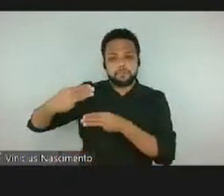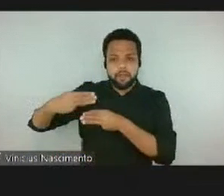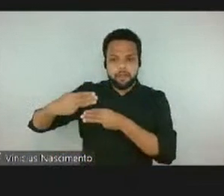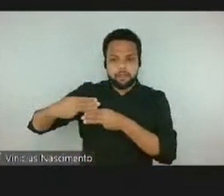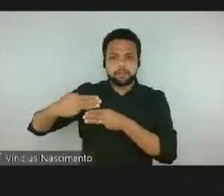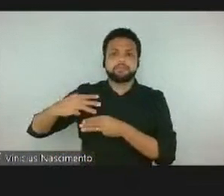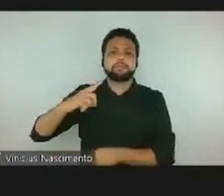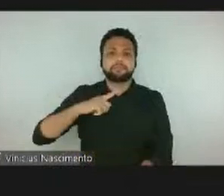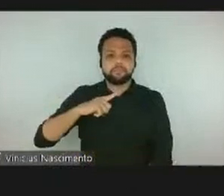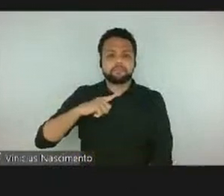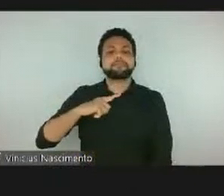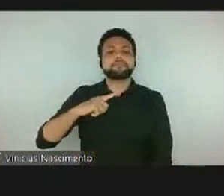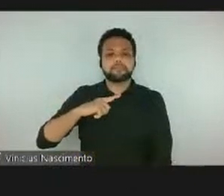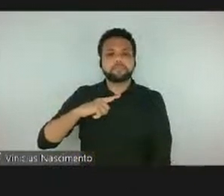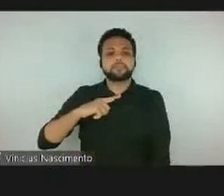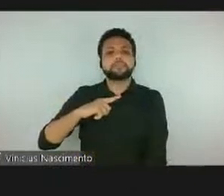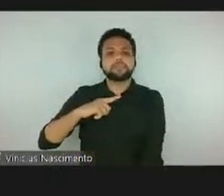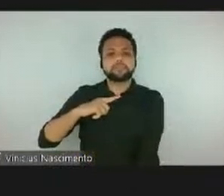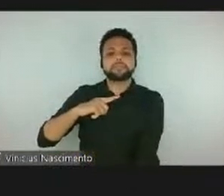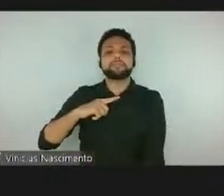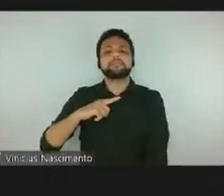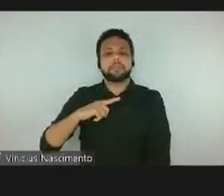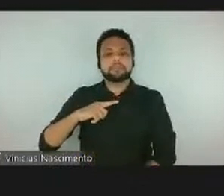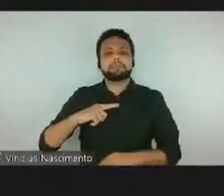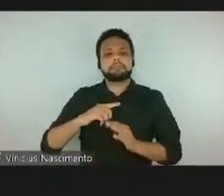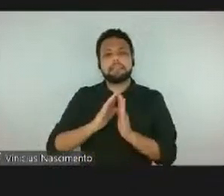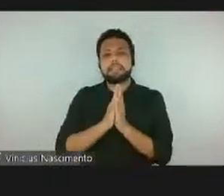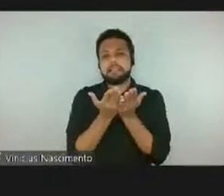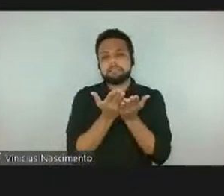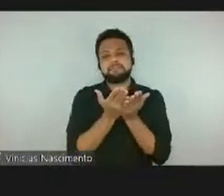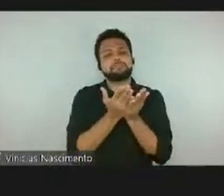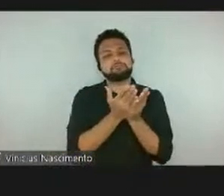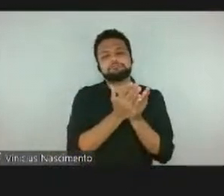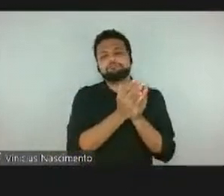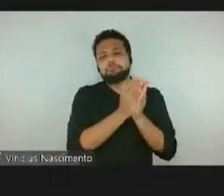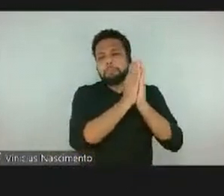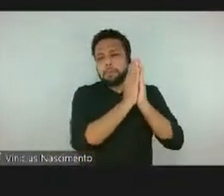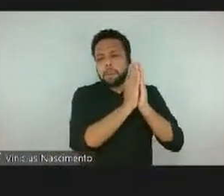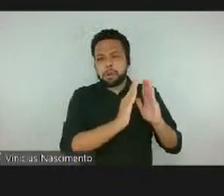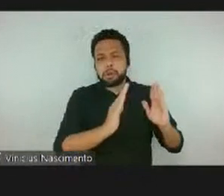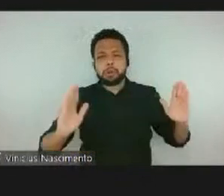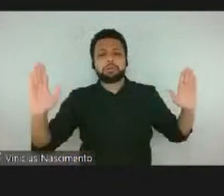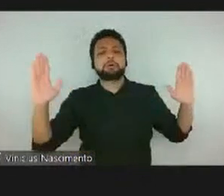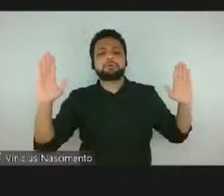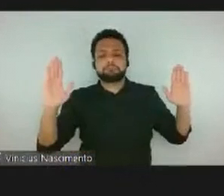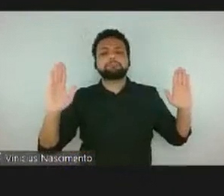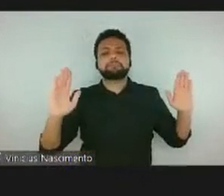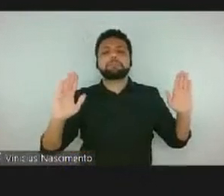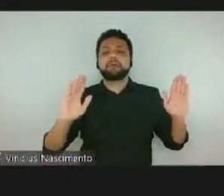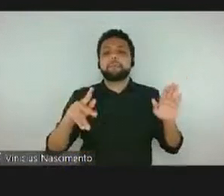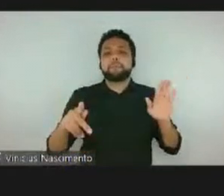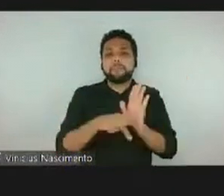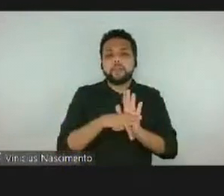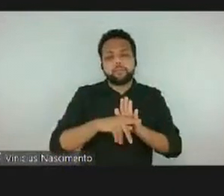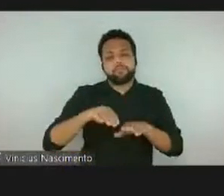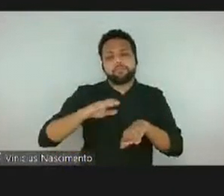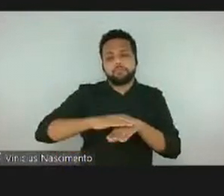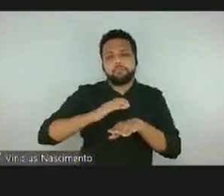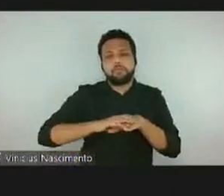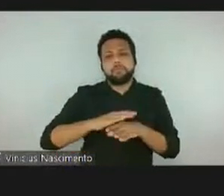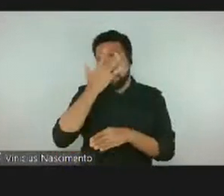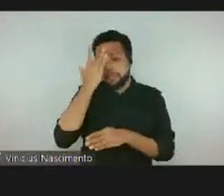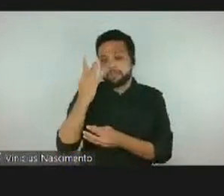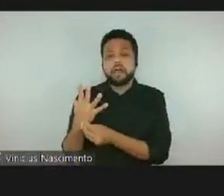muito grande de livros de artista que foi formada desde a década de 70. Nós temos duas coleções de